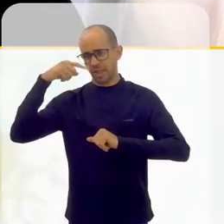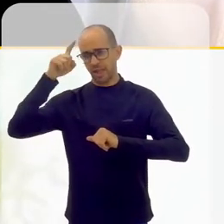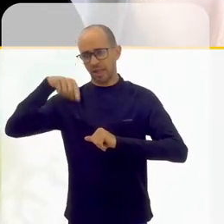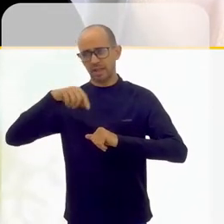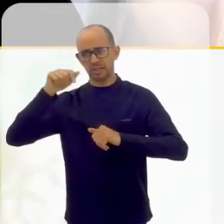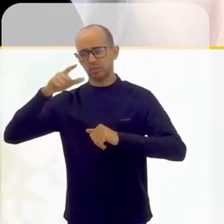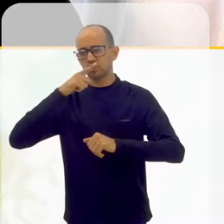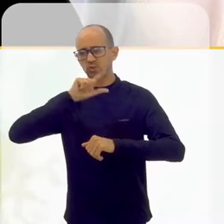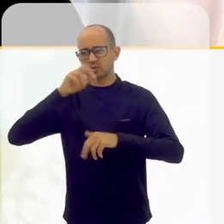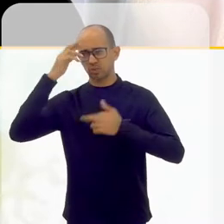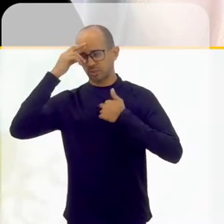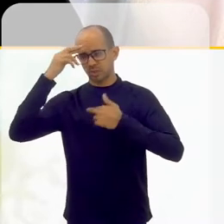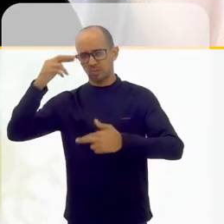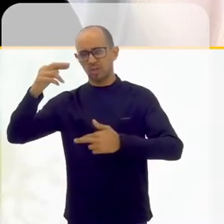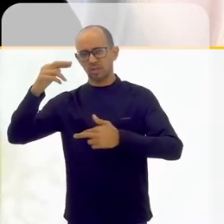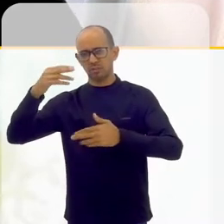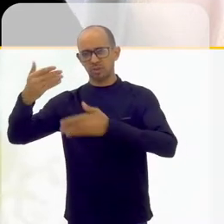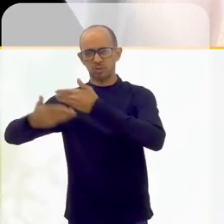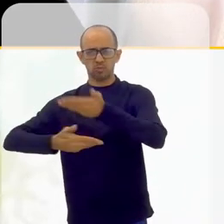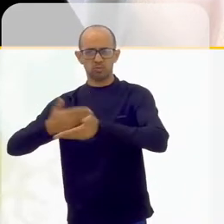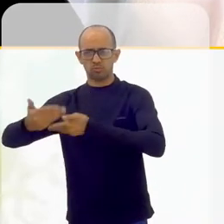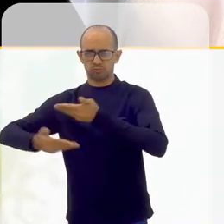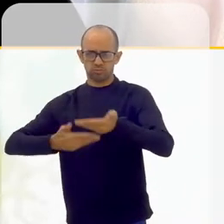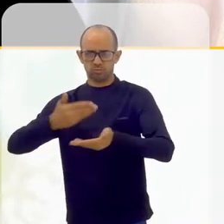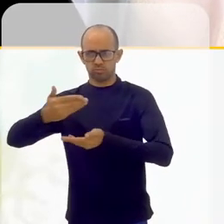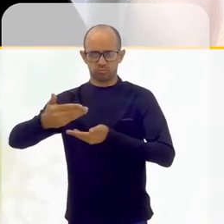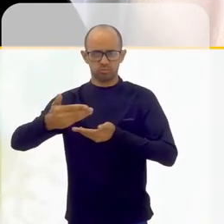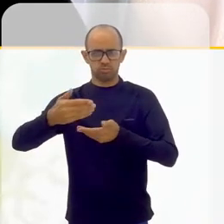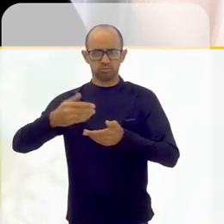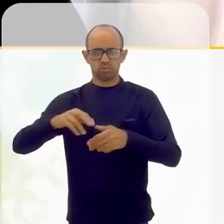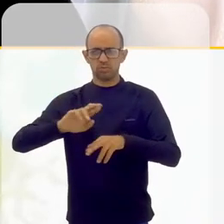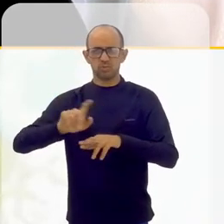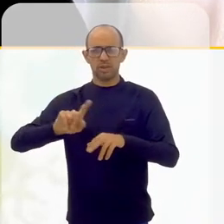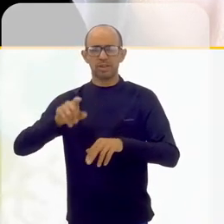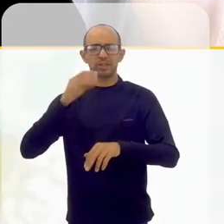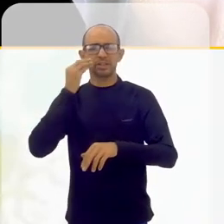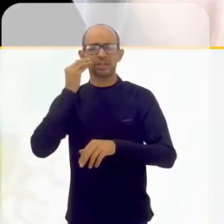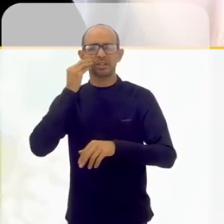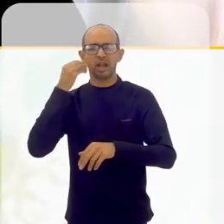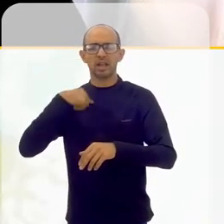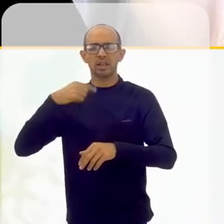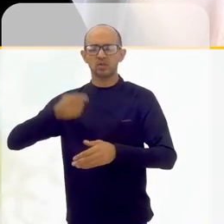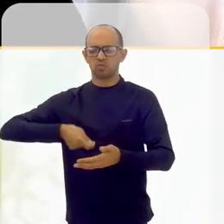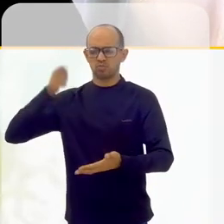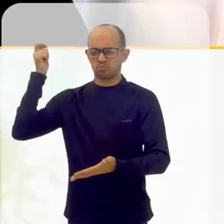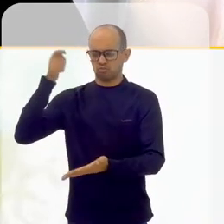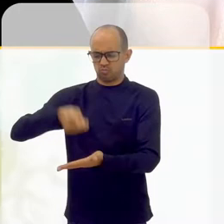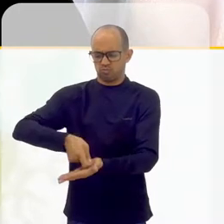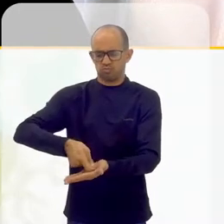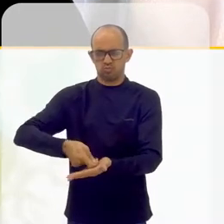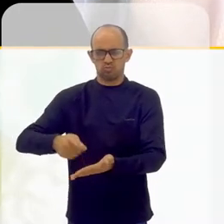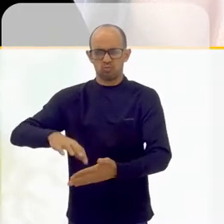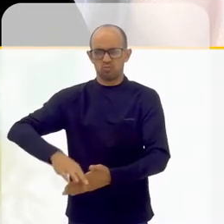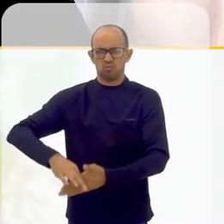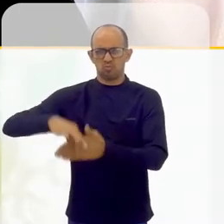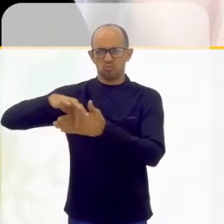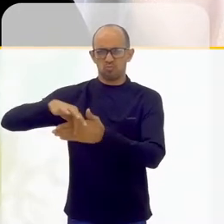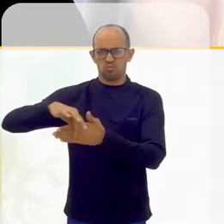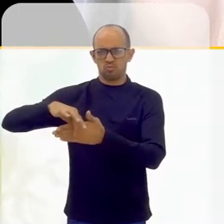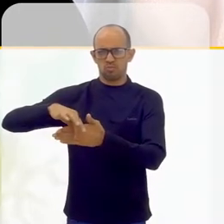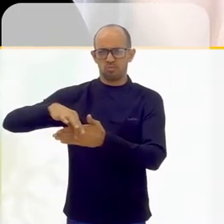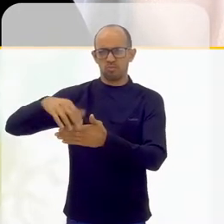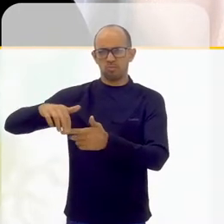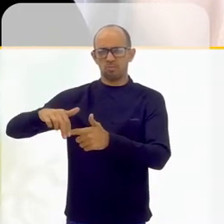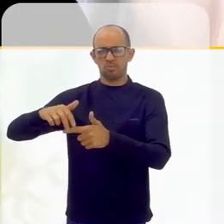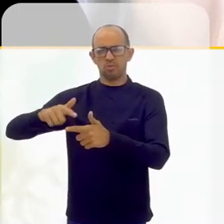o respeito pelo aluno como a gente gostaria também de ser respeitado. E não tentar se pôr num lugar de superioridade por